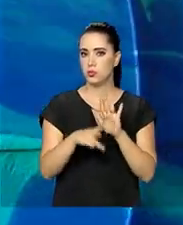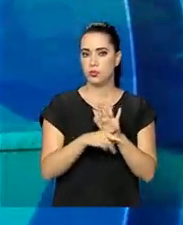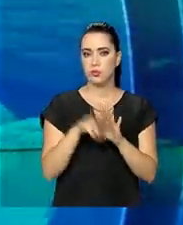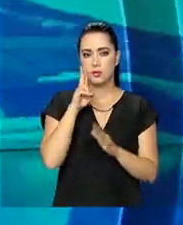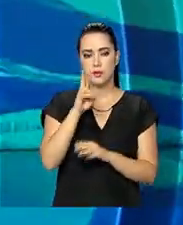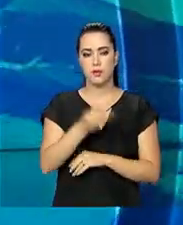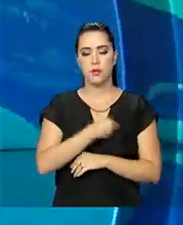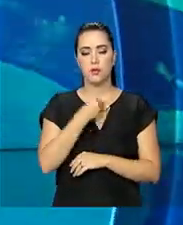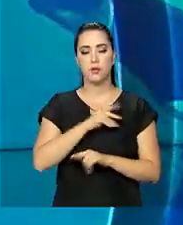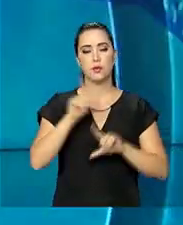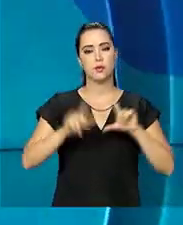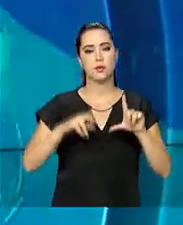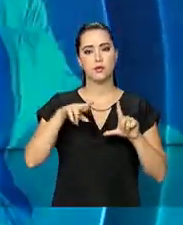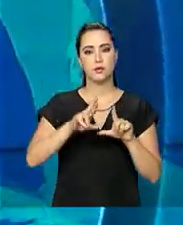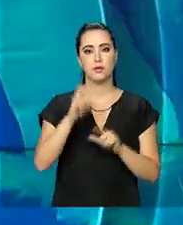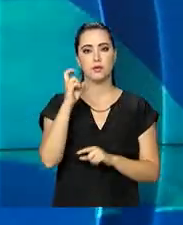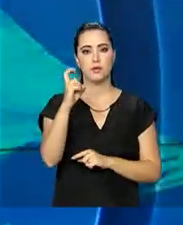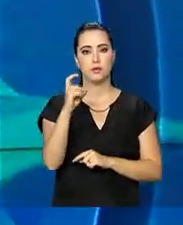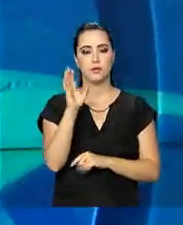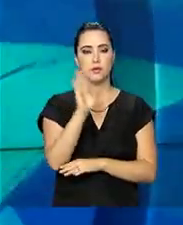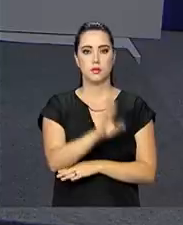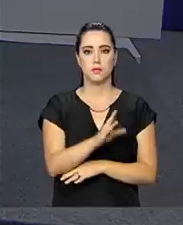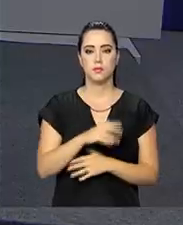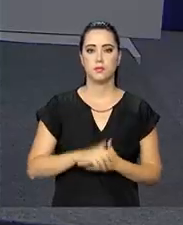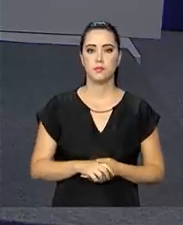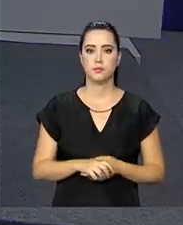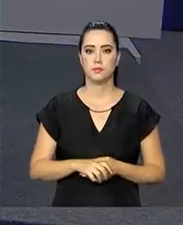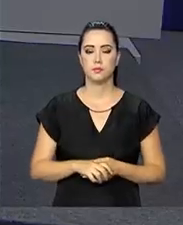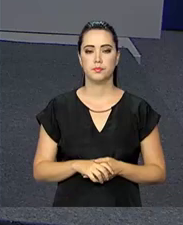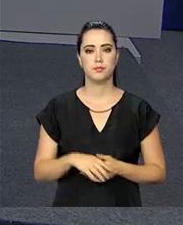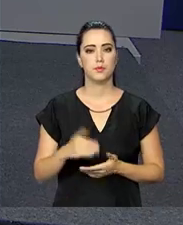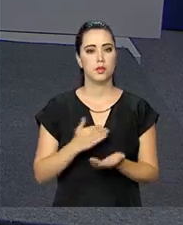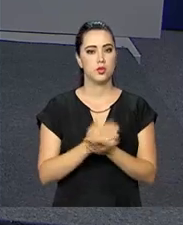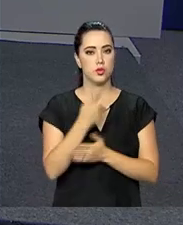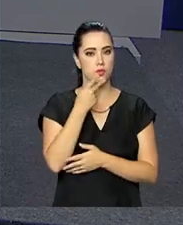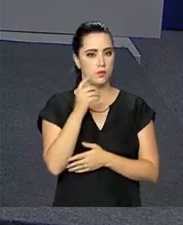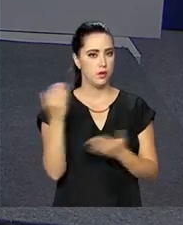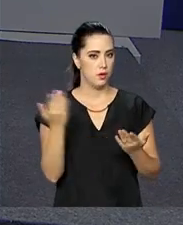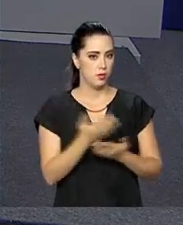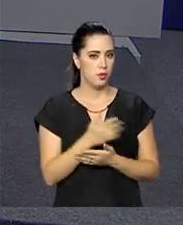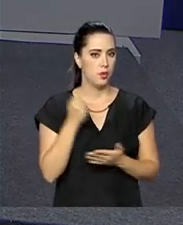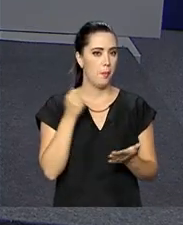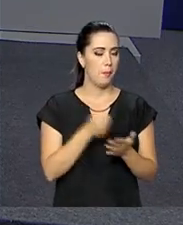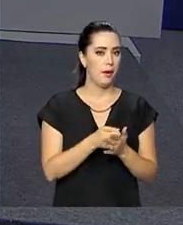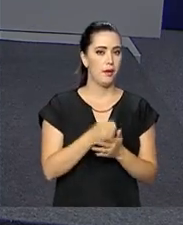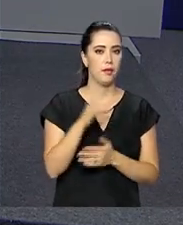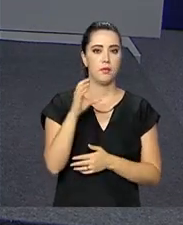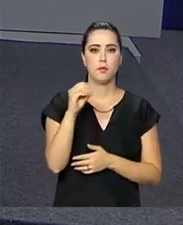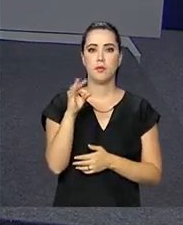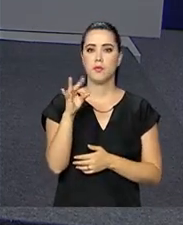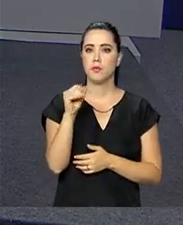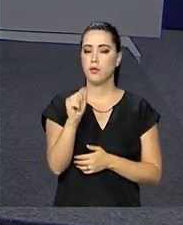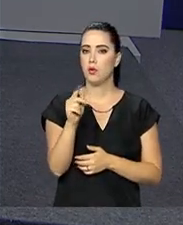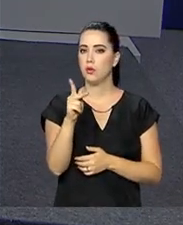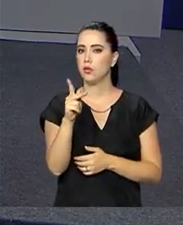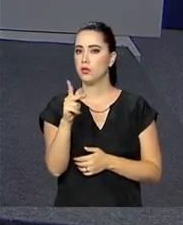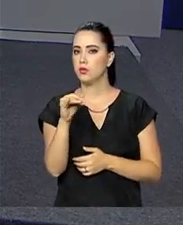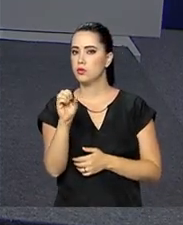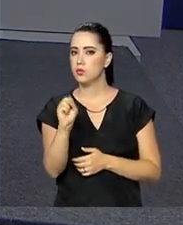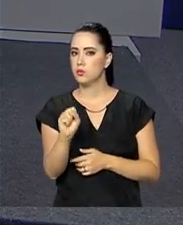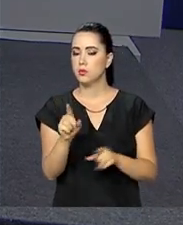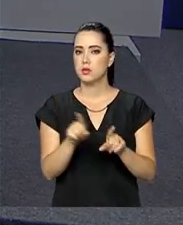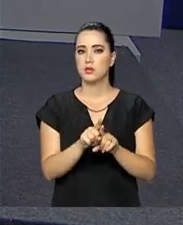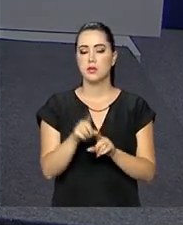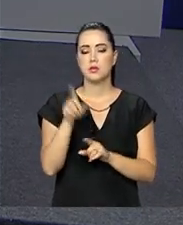NBR, daqui a pouco, a partir das 5 da tarde. A gente fala agora sobre os pagamentos das cotas do PIS-PASEP